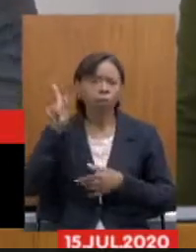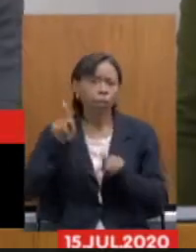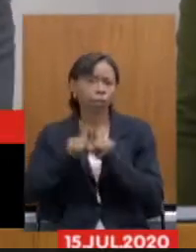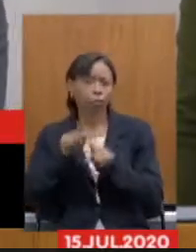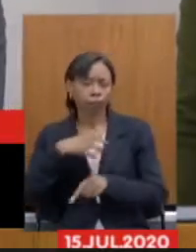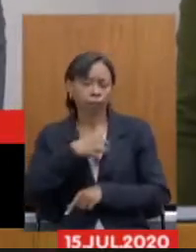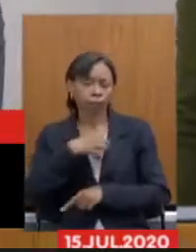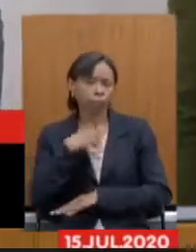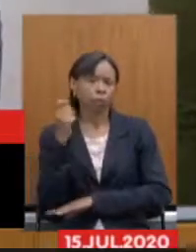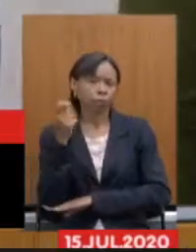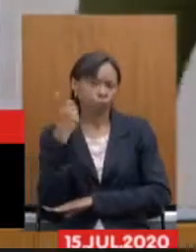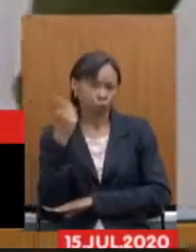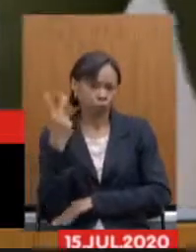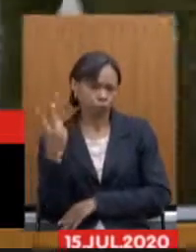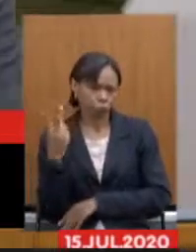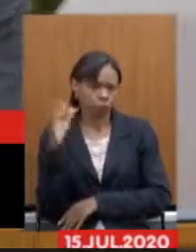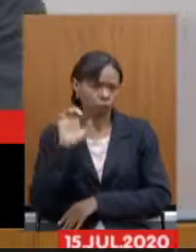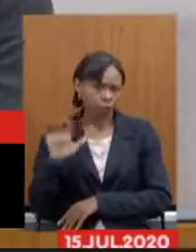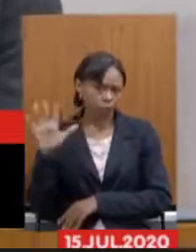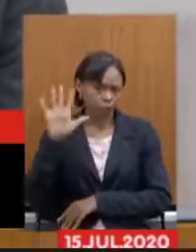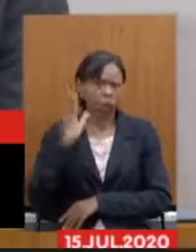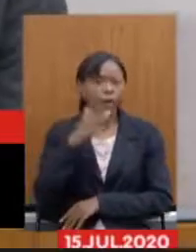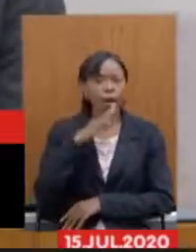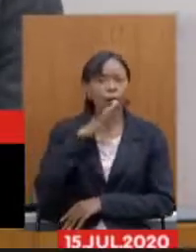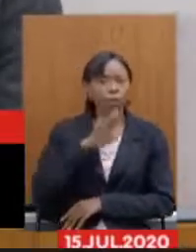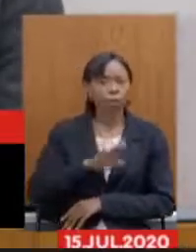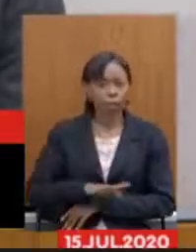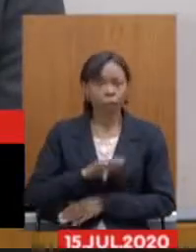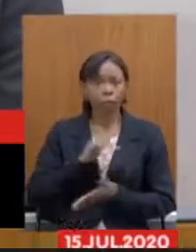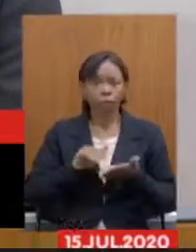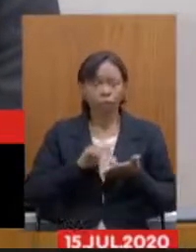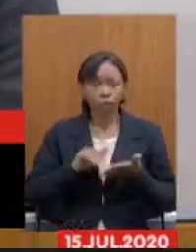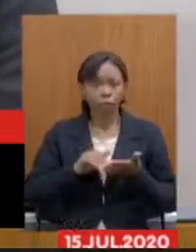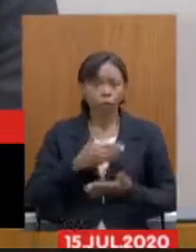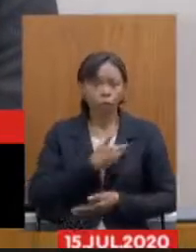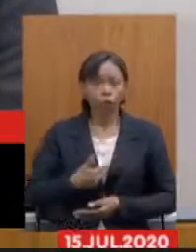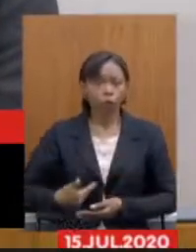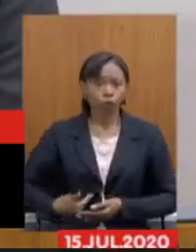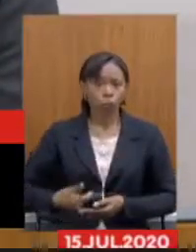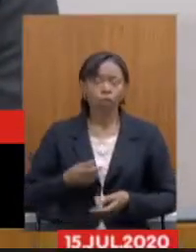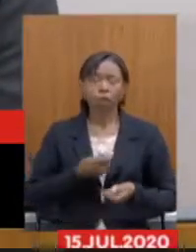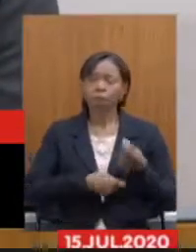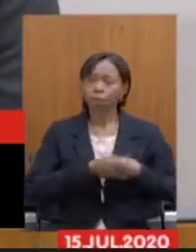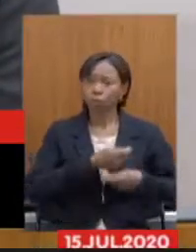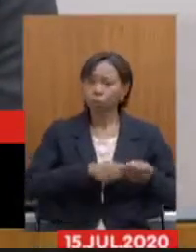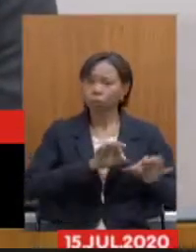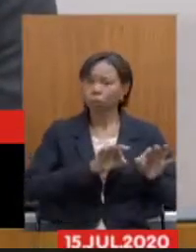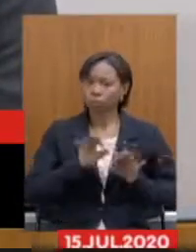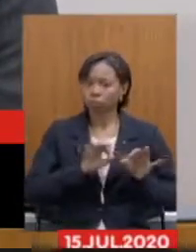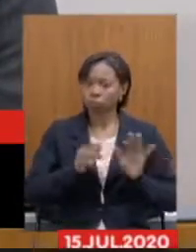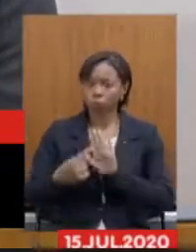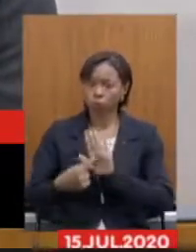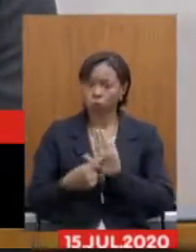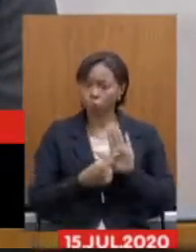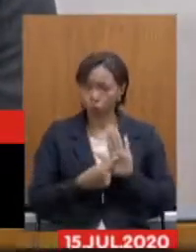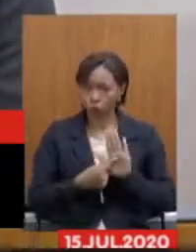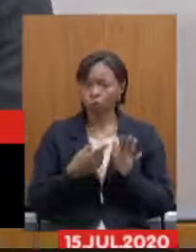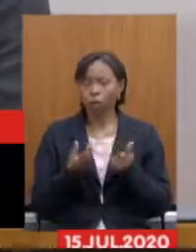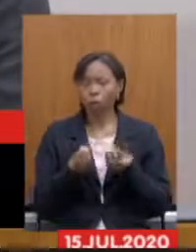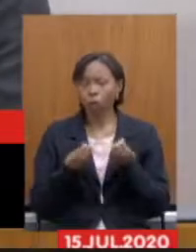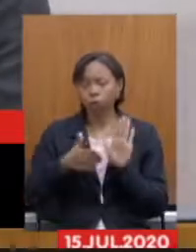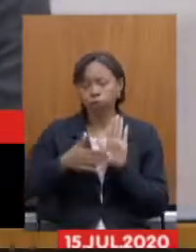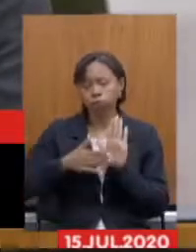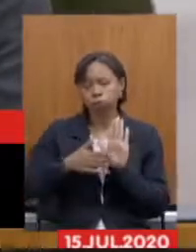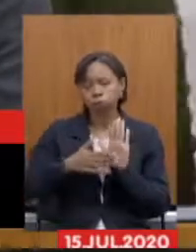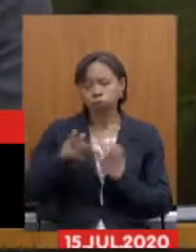Grande do Sul. À tarde, os secretários de Estado de Governo e secretários de Estado de Planejamento e Gestão apresentaram a proposta de reforma da Previdência elaborada pelo